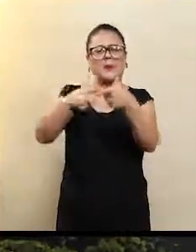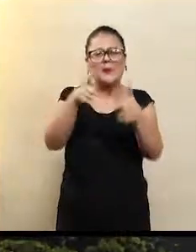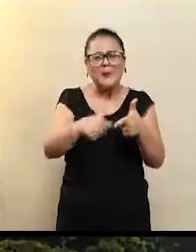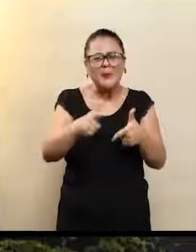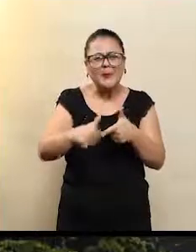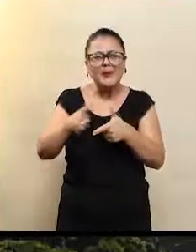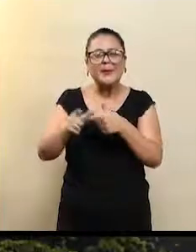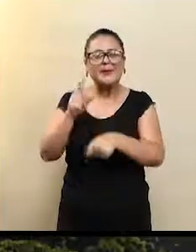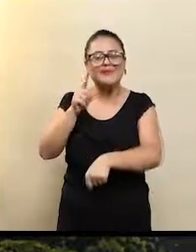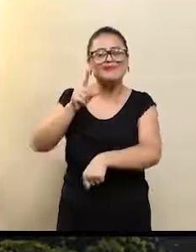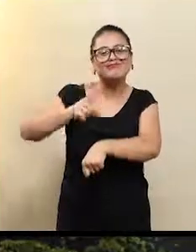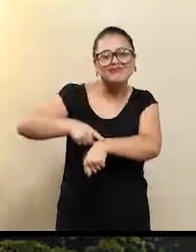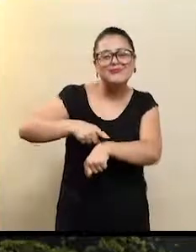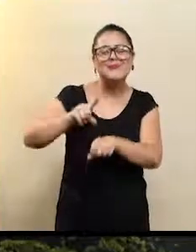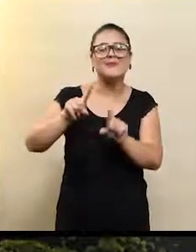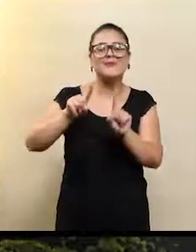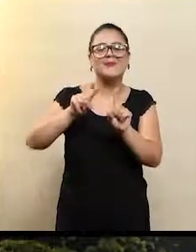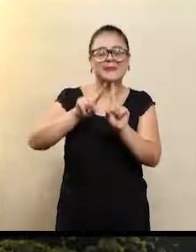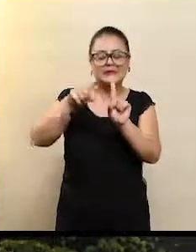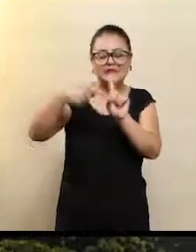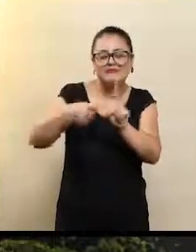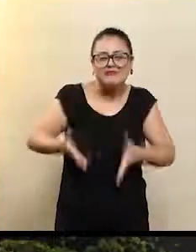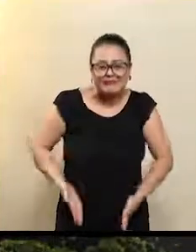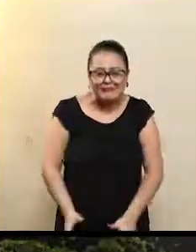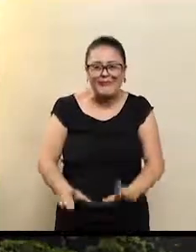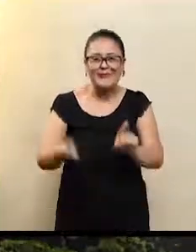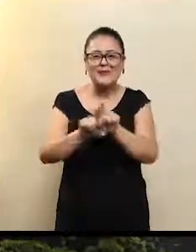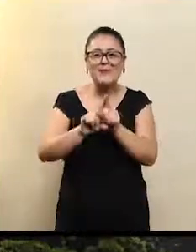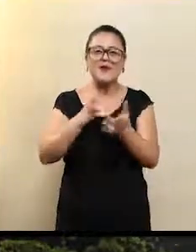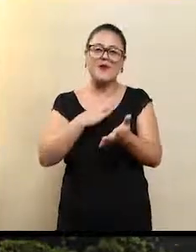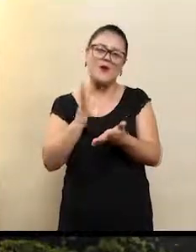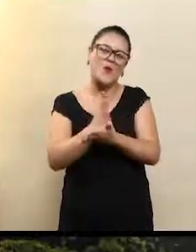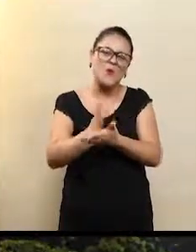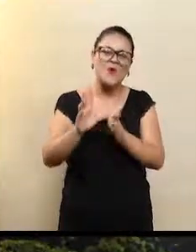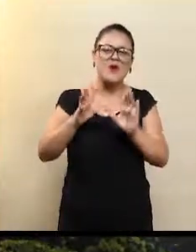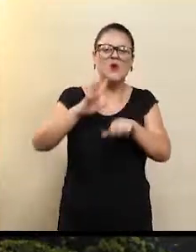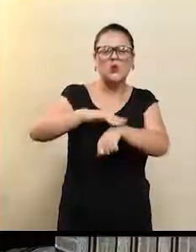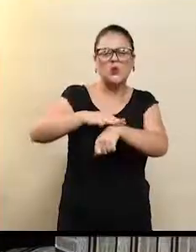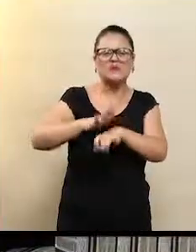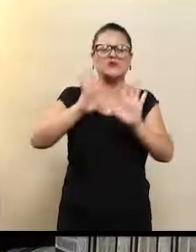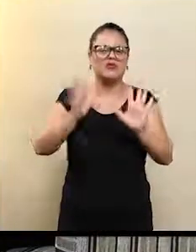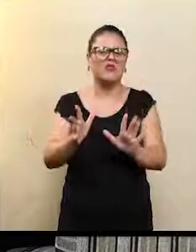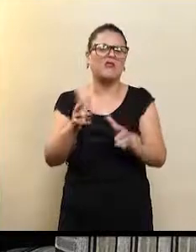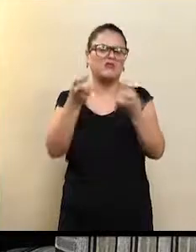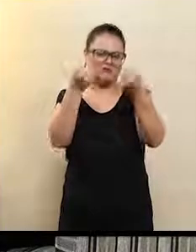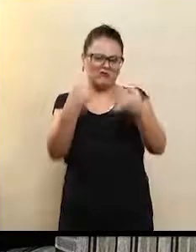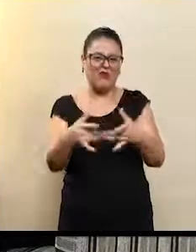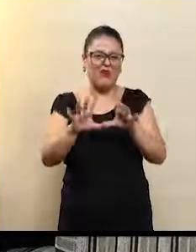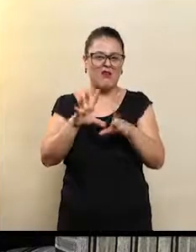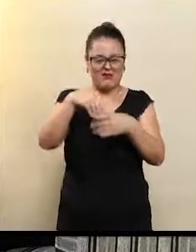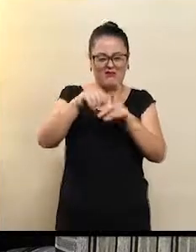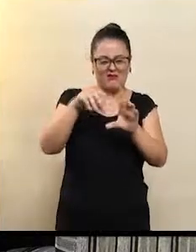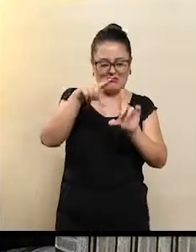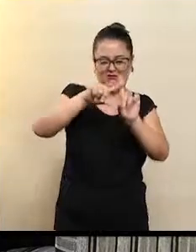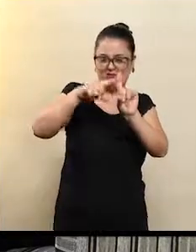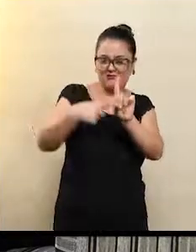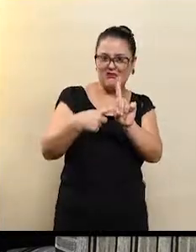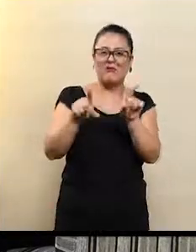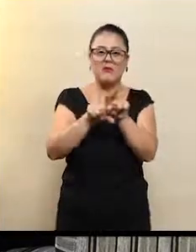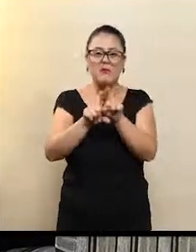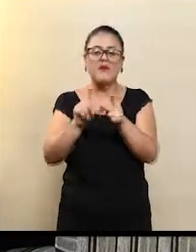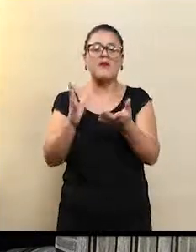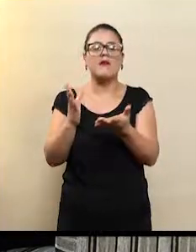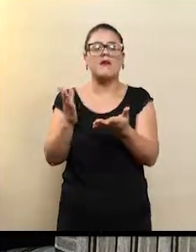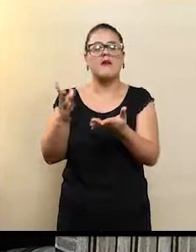doenças que nós chamamos de perinatais, são as infecções que eu citei, problemas no parto, uso de medicações